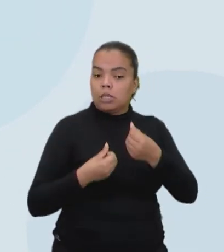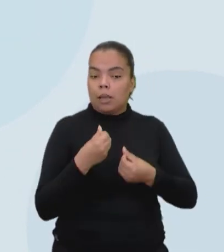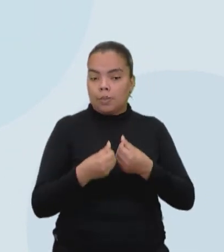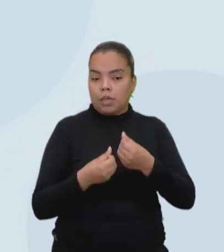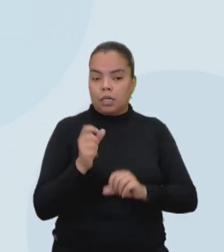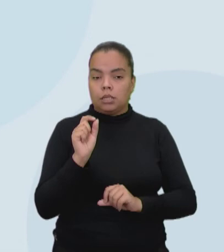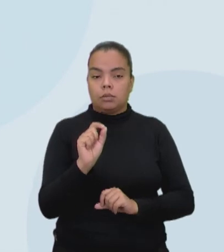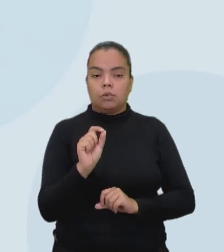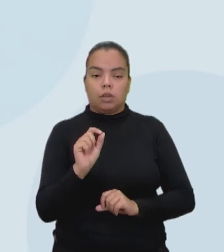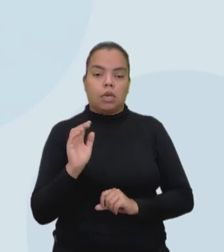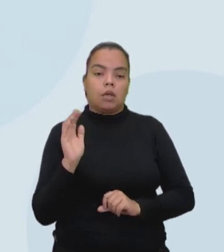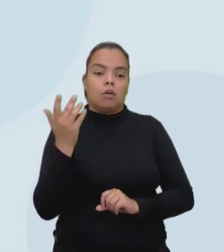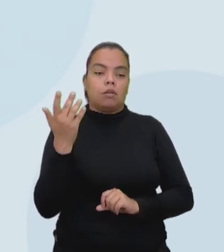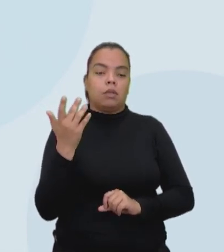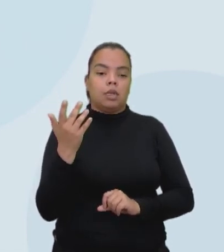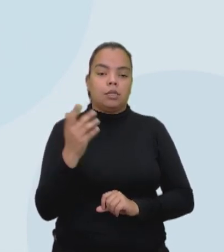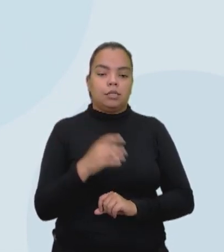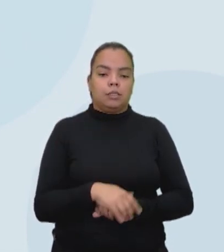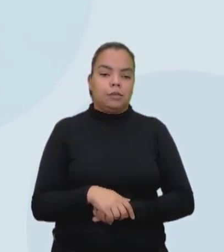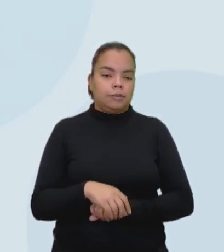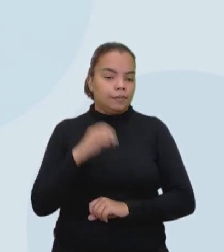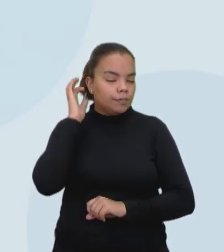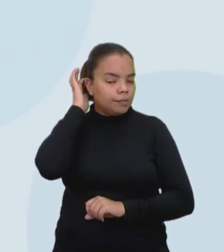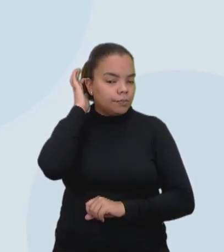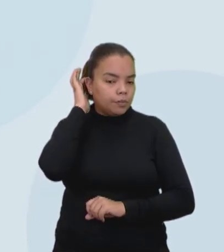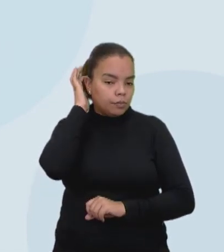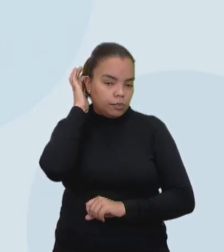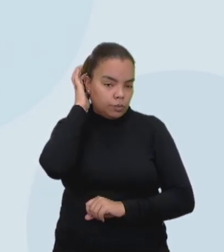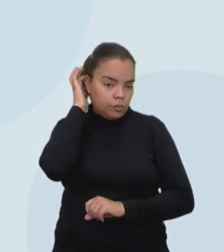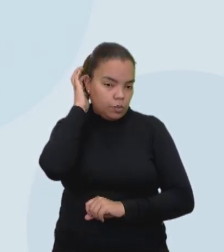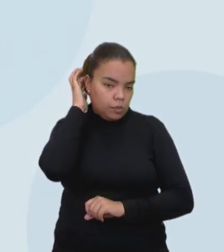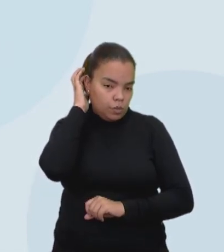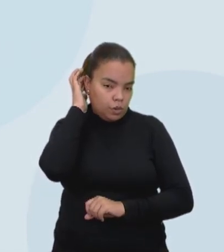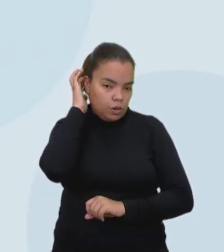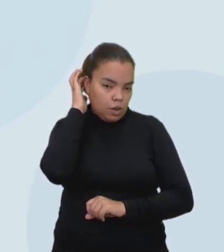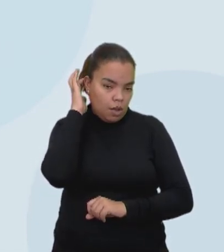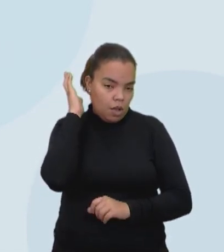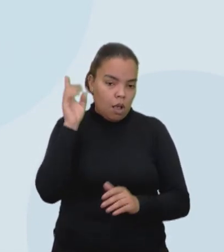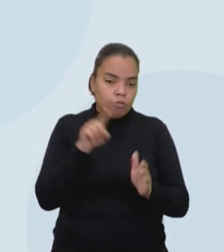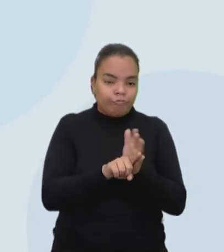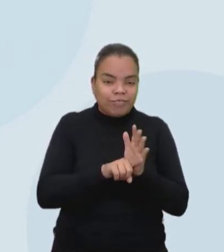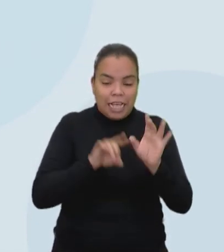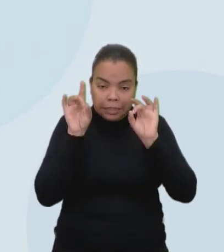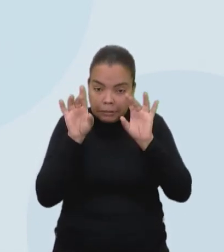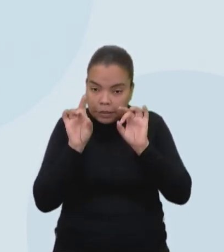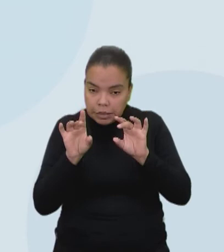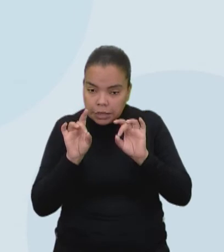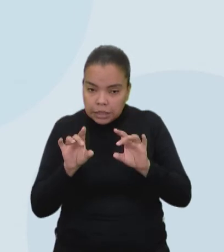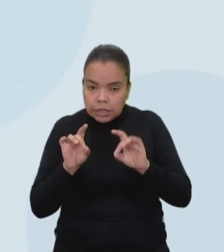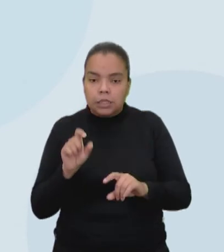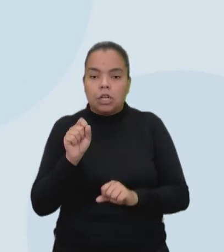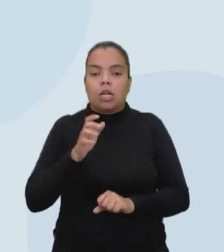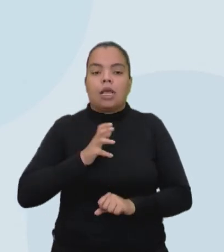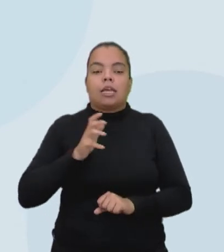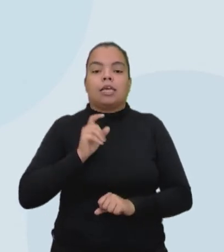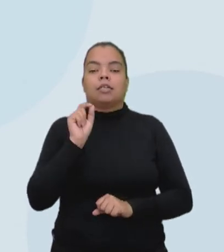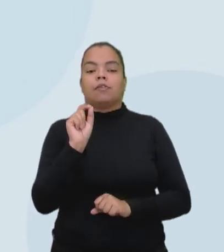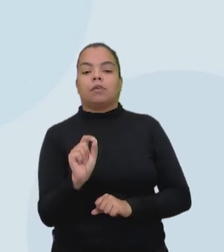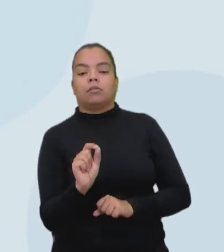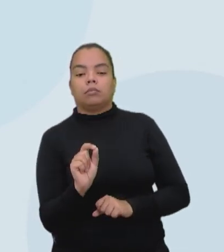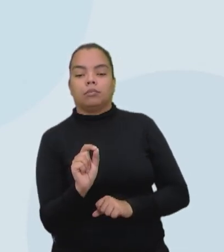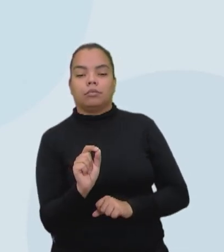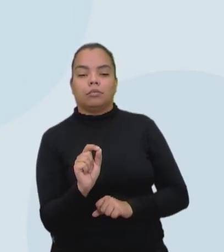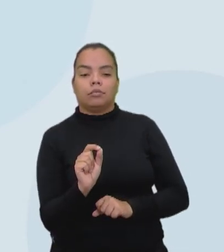acontece um fato interessante. Segundo os maiores especialistas, a riqueza agora vem de onde?